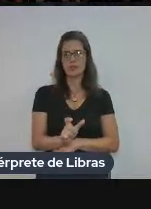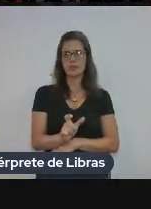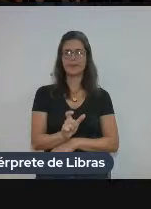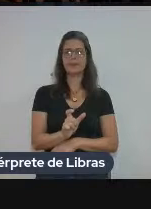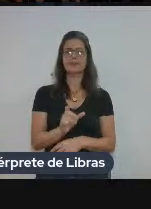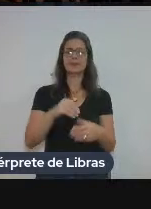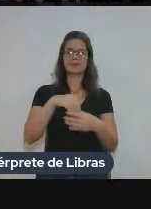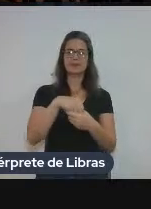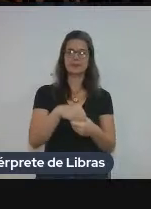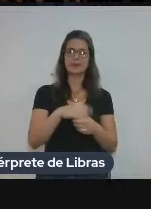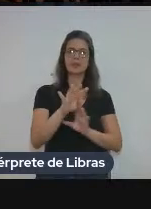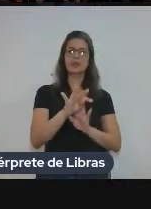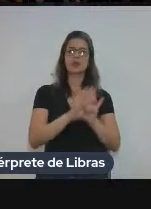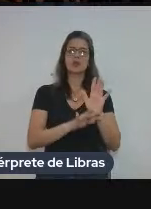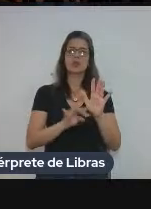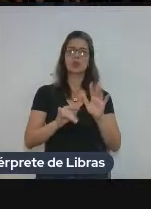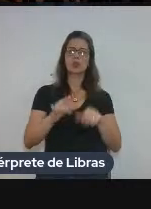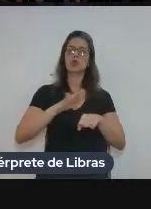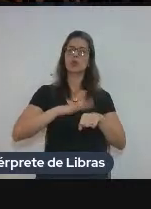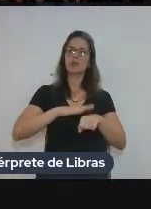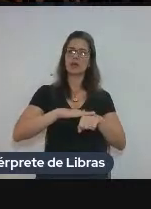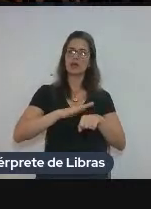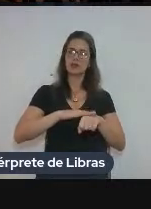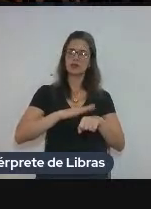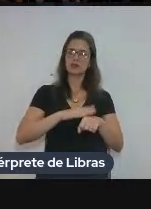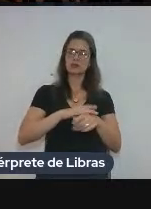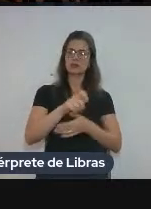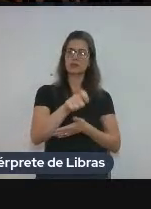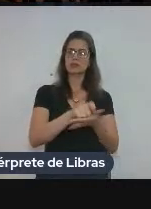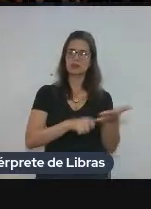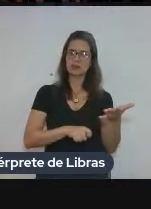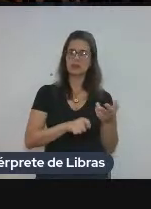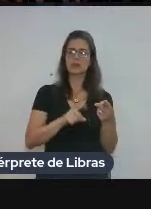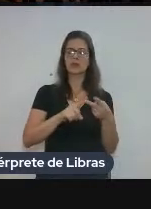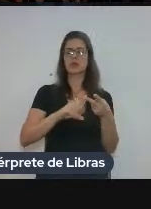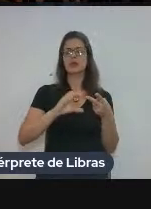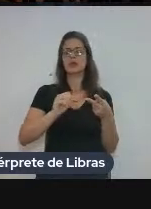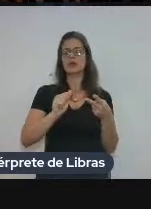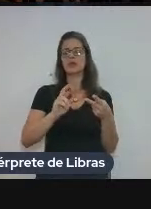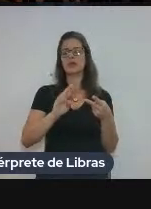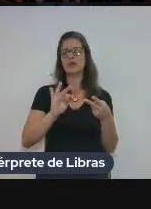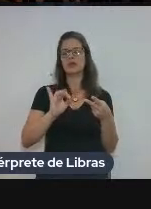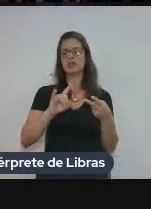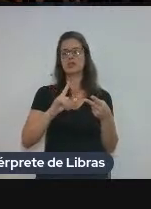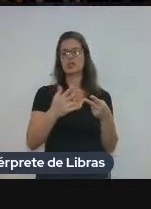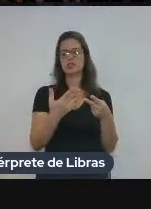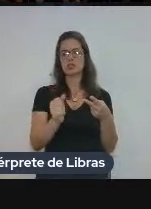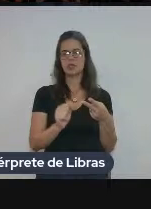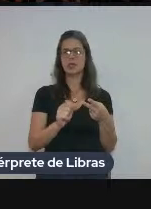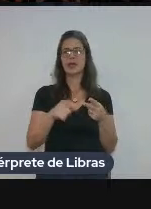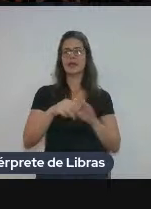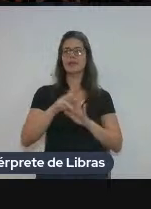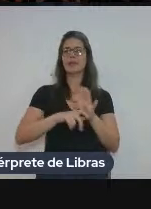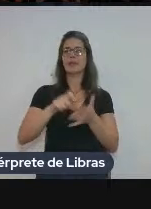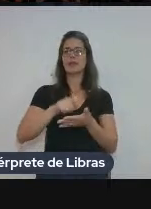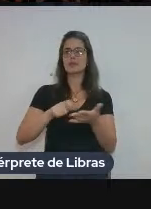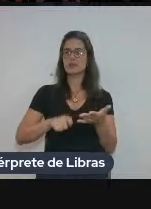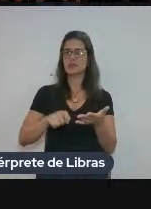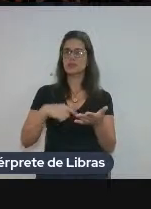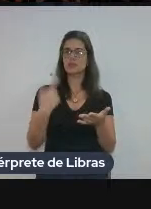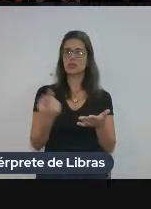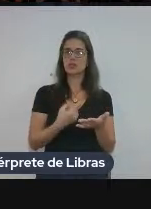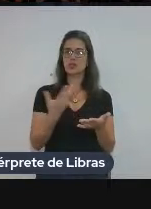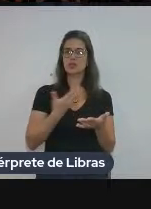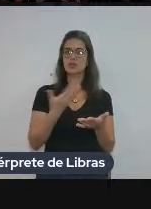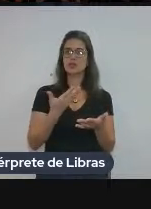Os textos, eles são todos manuais, são todas cartilhas, são textos escritos, né? A gente gostaria muito